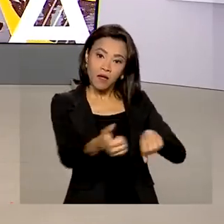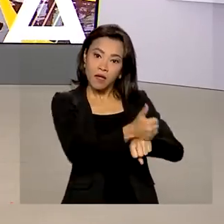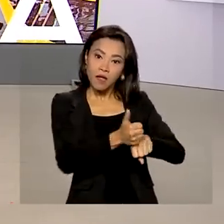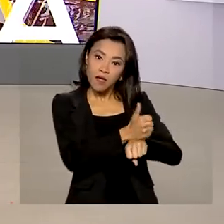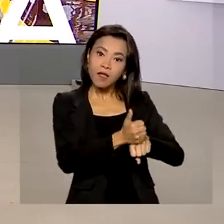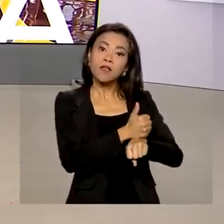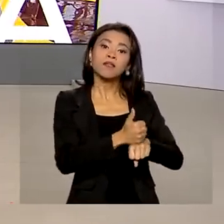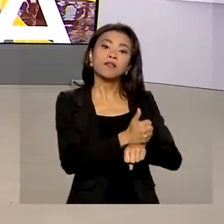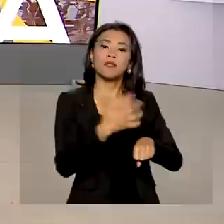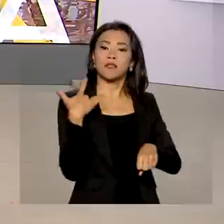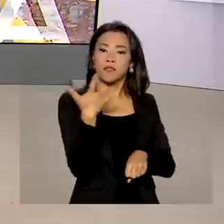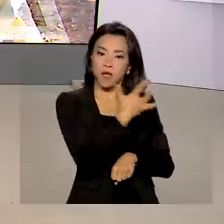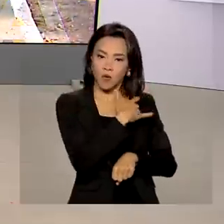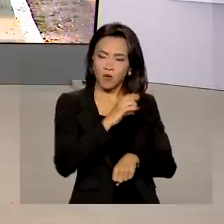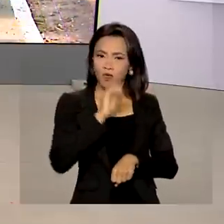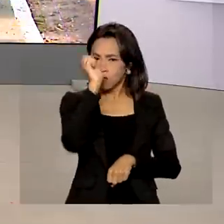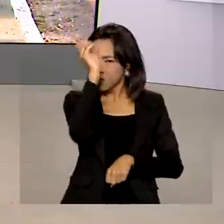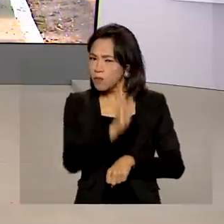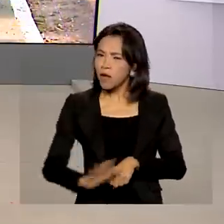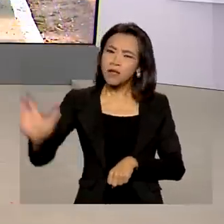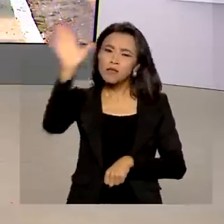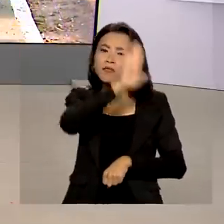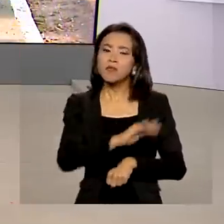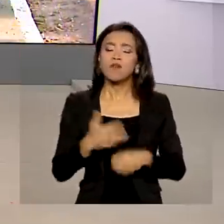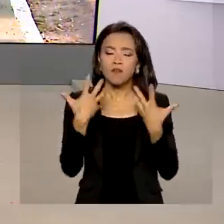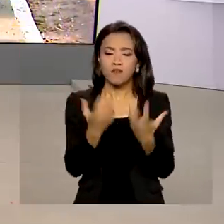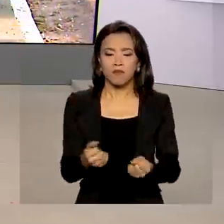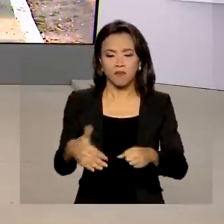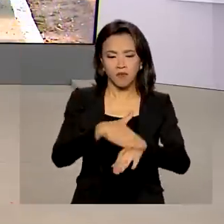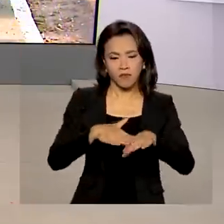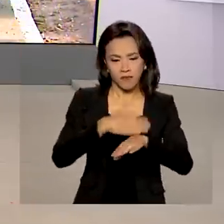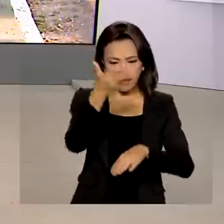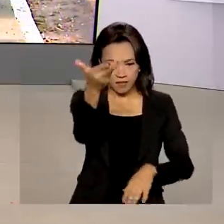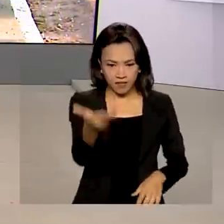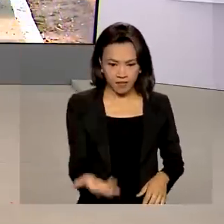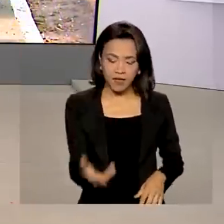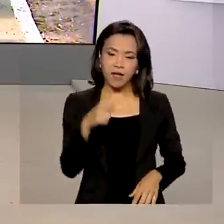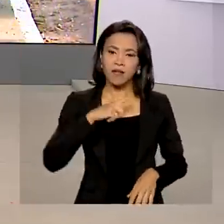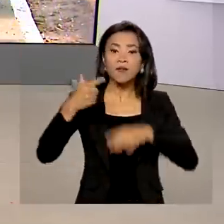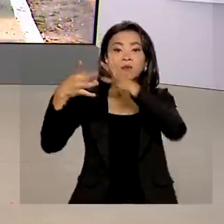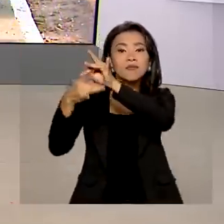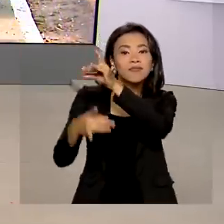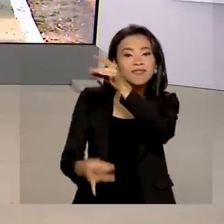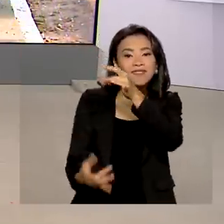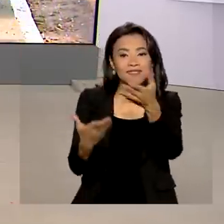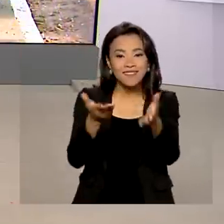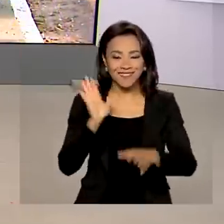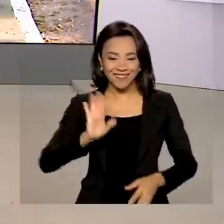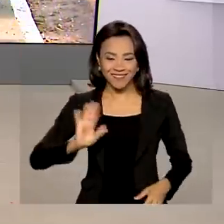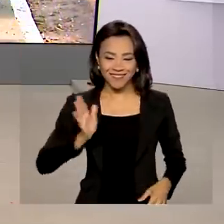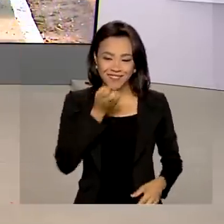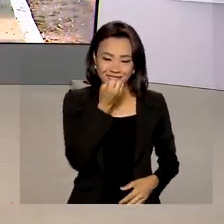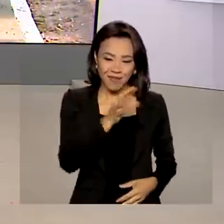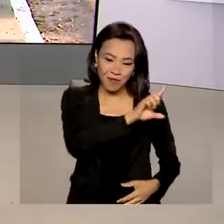Vamos agora a São Paulo conversar com a repórter Érica Pinheiro. Ela traz ao vivo para a gente os detalhes. Oi, Érica, bom dia!